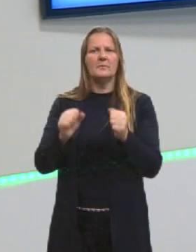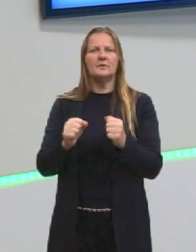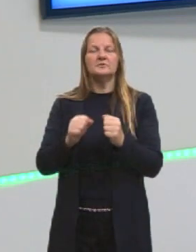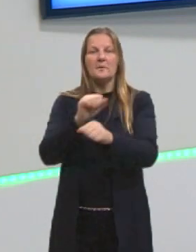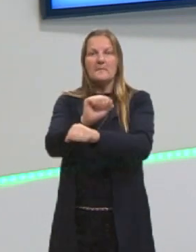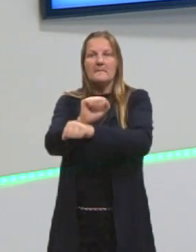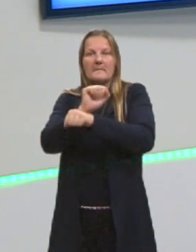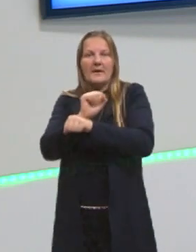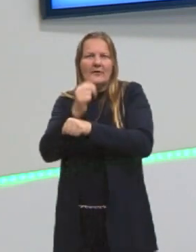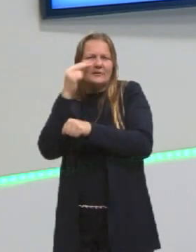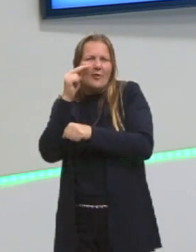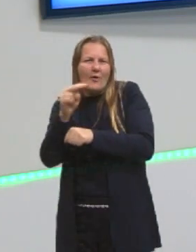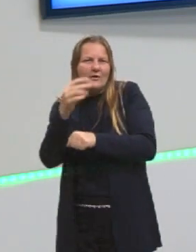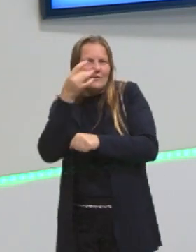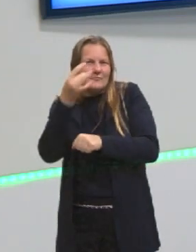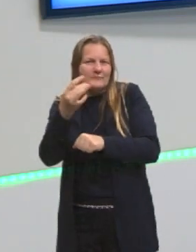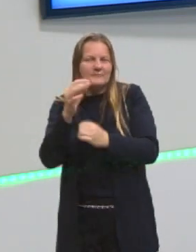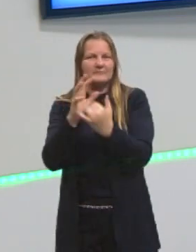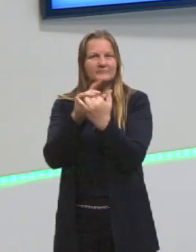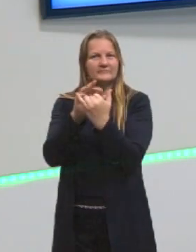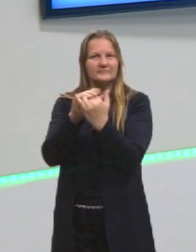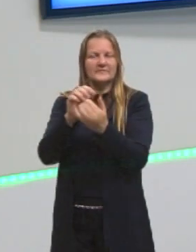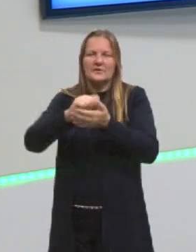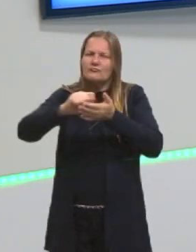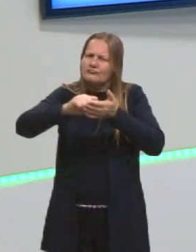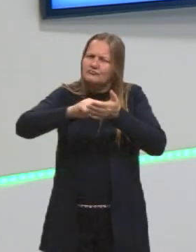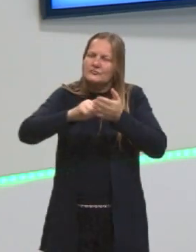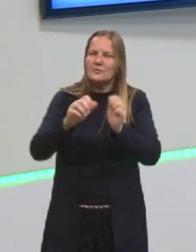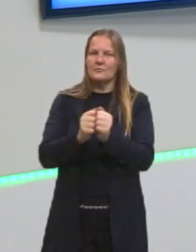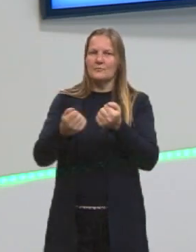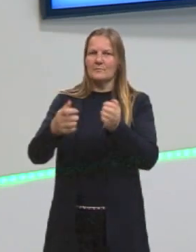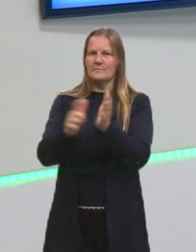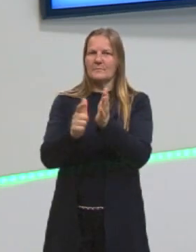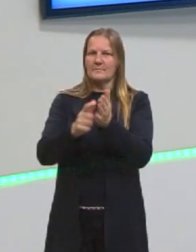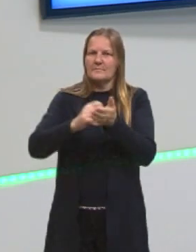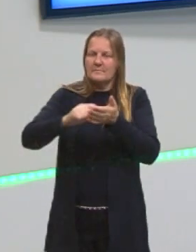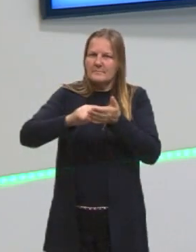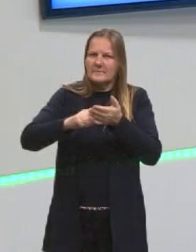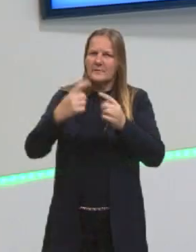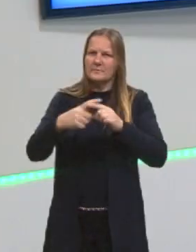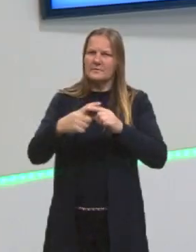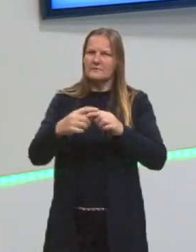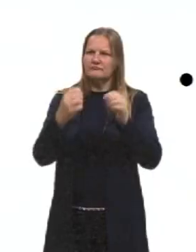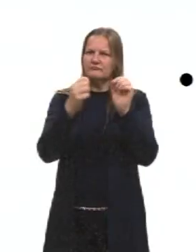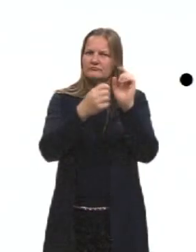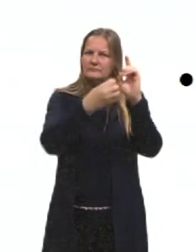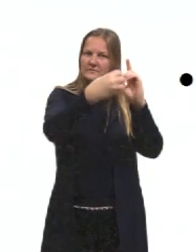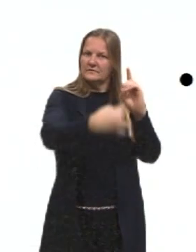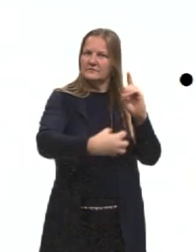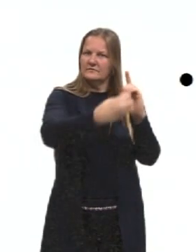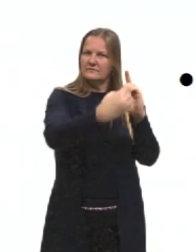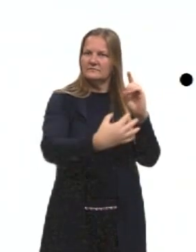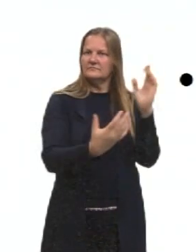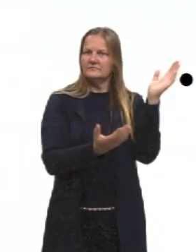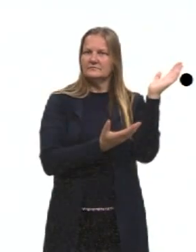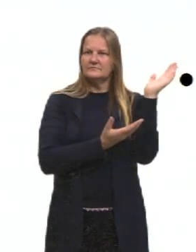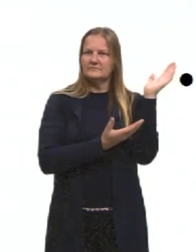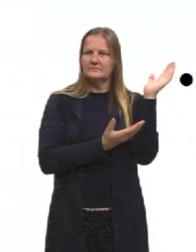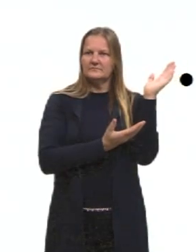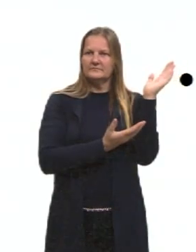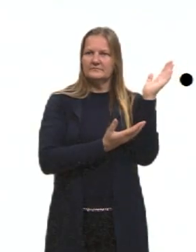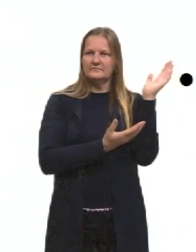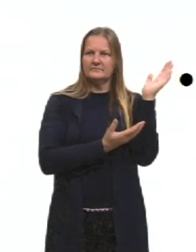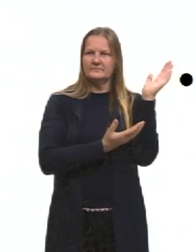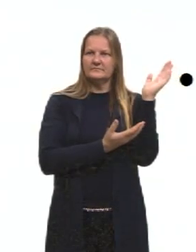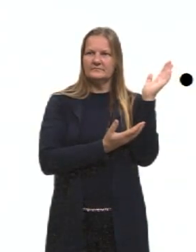aí rapidinho no teu vídeo, faz as tuas anotações, porque eu deixei definidinho aqui para ti na nossa tela, e não